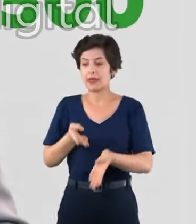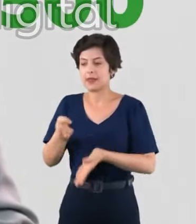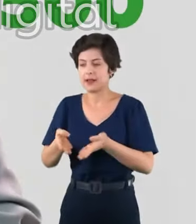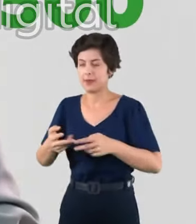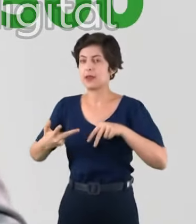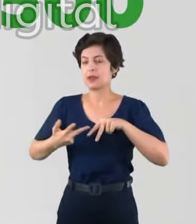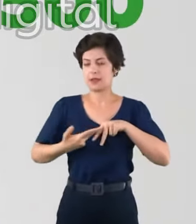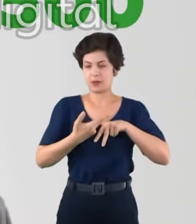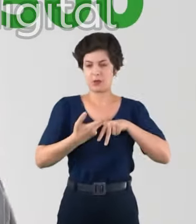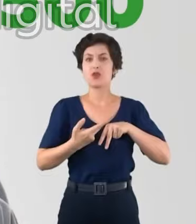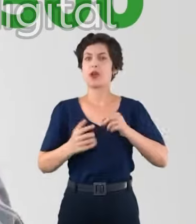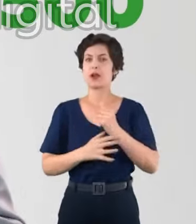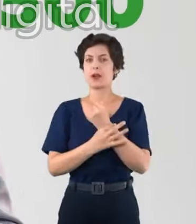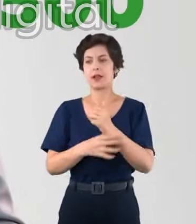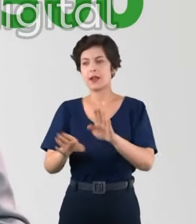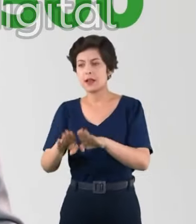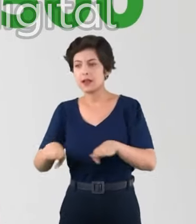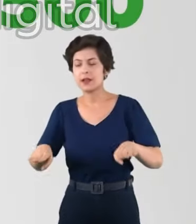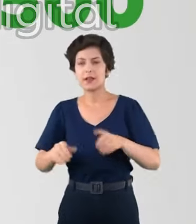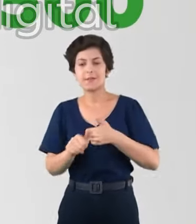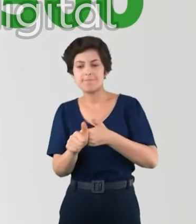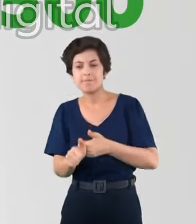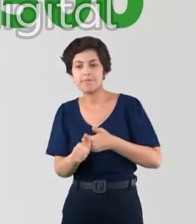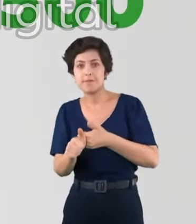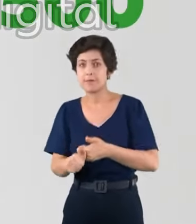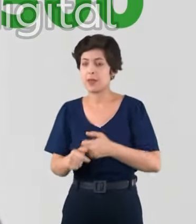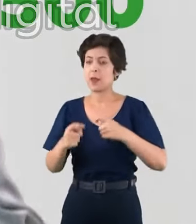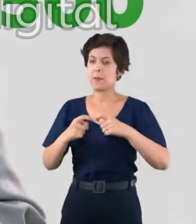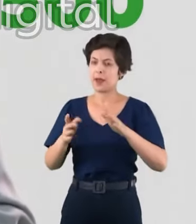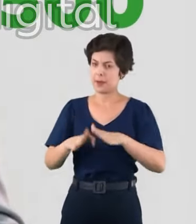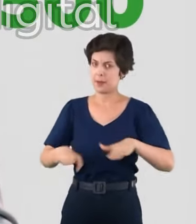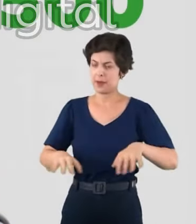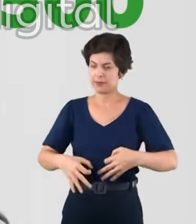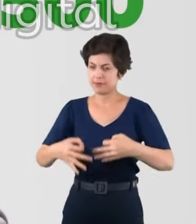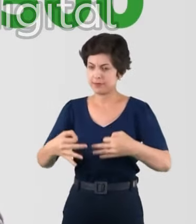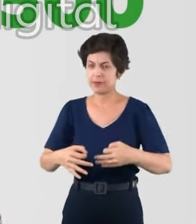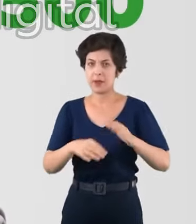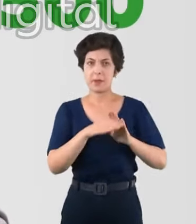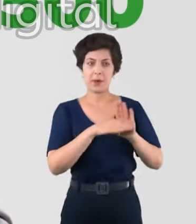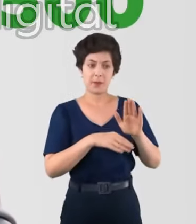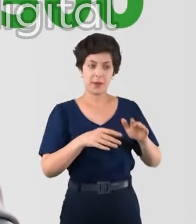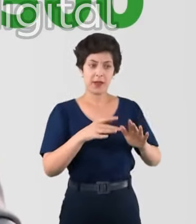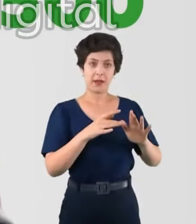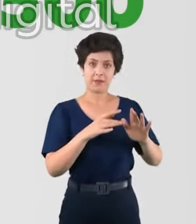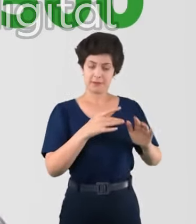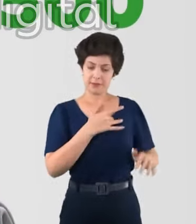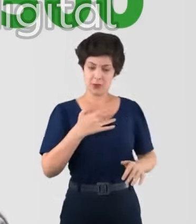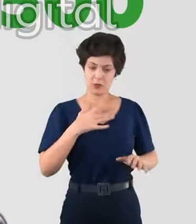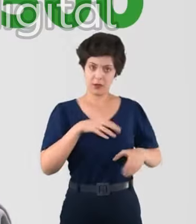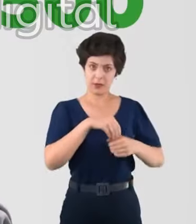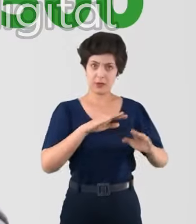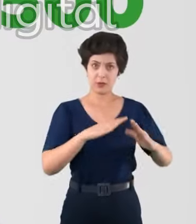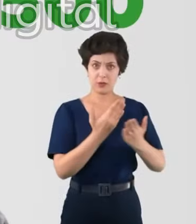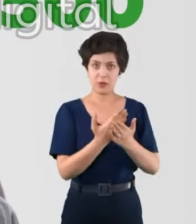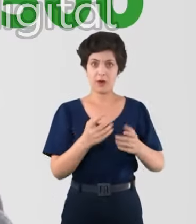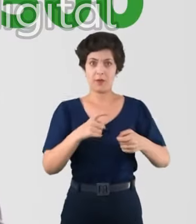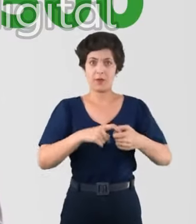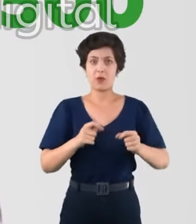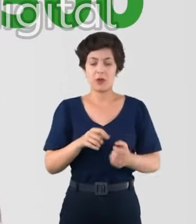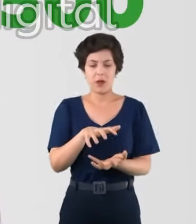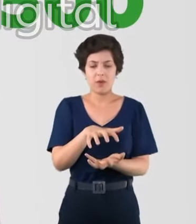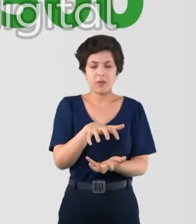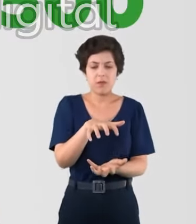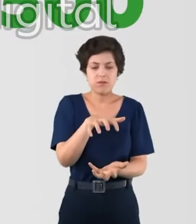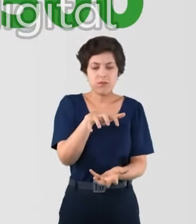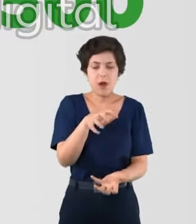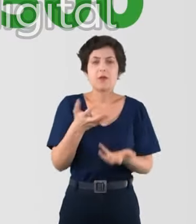tratamentos e cirurgias. Quero garantir que crianças sejam acompanhadas por pediatras e que o programa de saúde nas escolas seja retomado. Com o